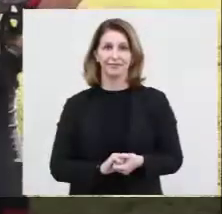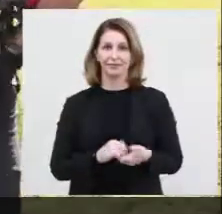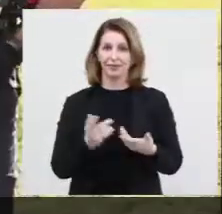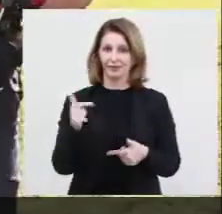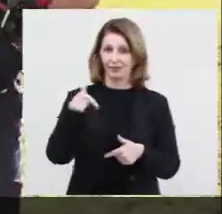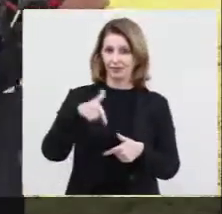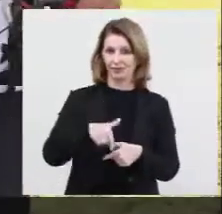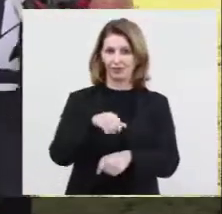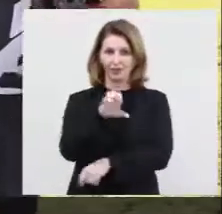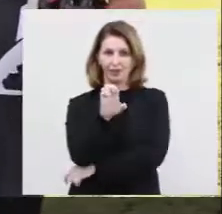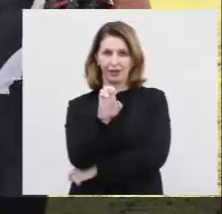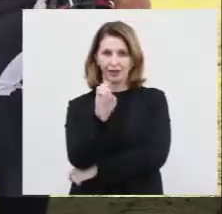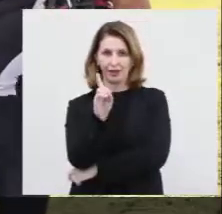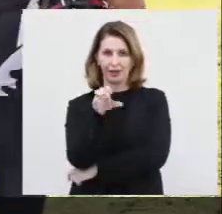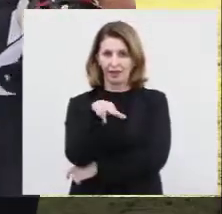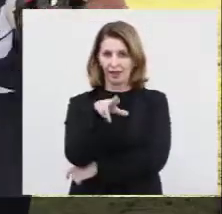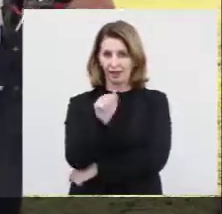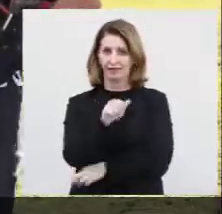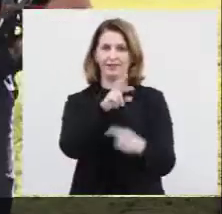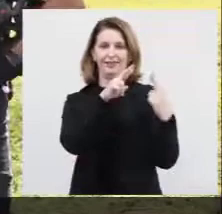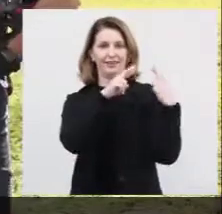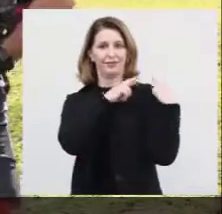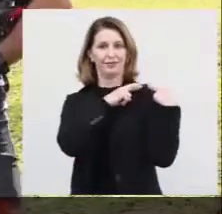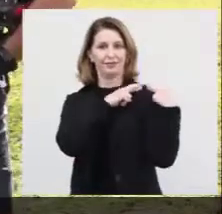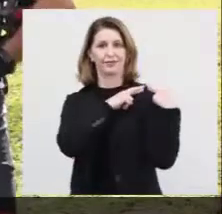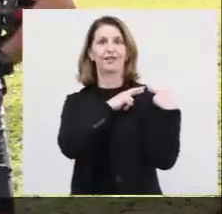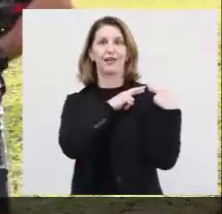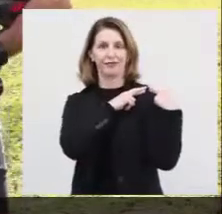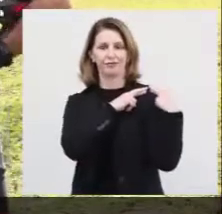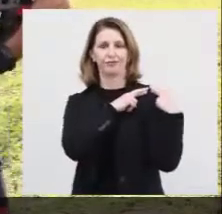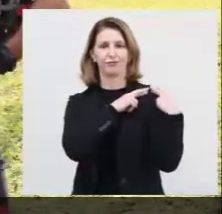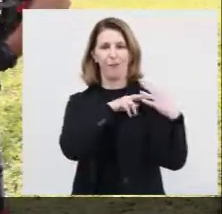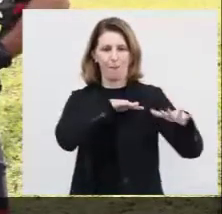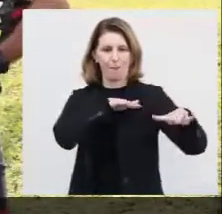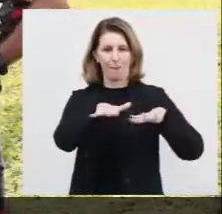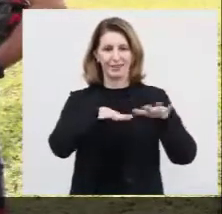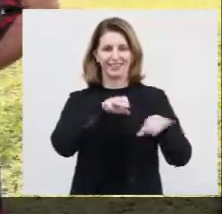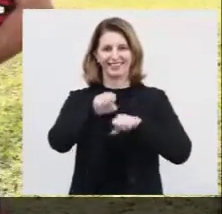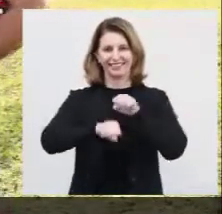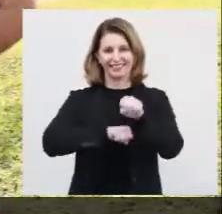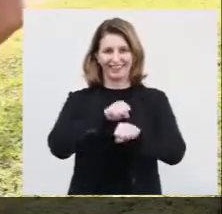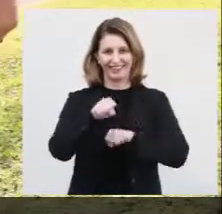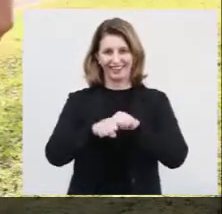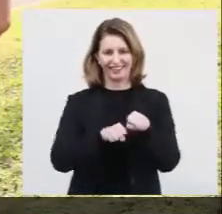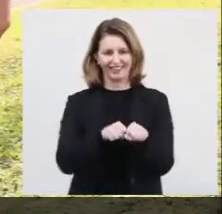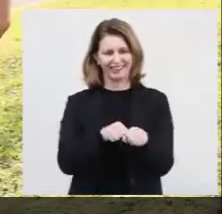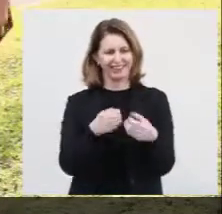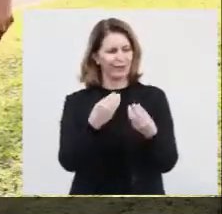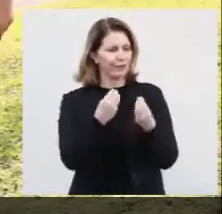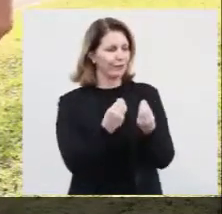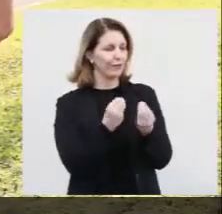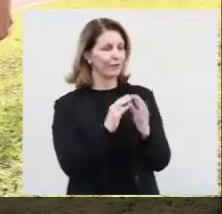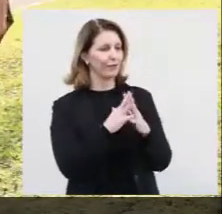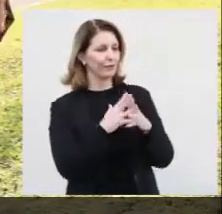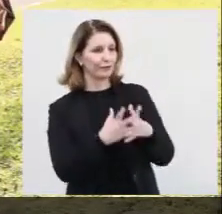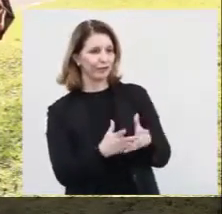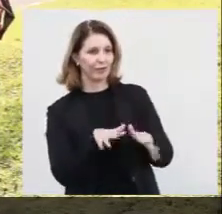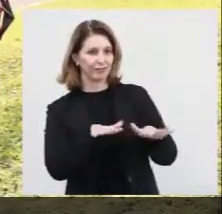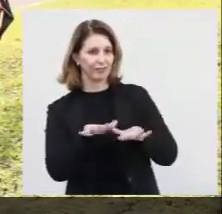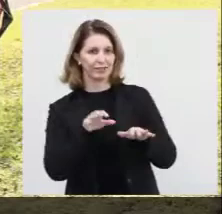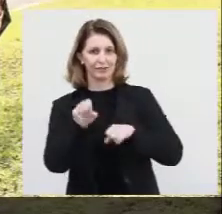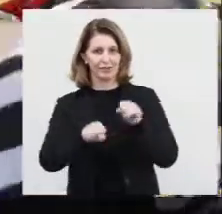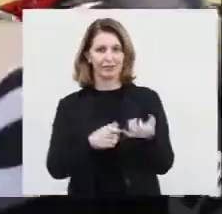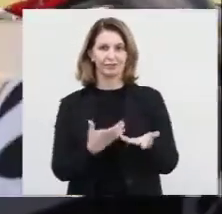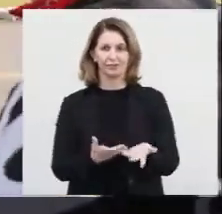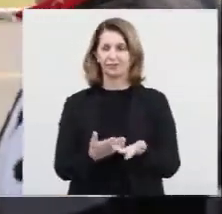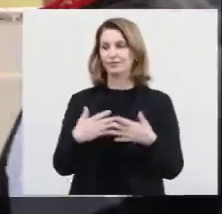Eu estou aqui com a Edna Viana, ela que é responsável técnica pelo Mexa-se Bike. Edna, como vai funcionar o Mexa-se